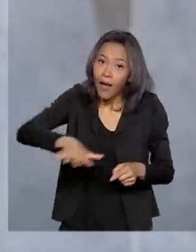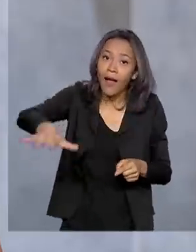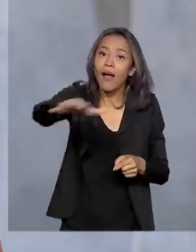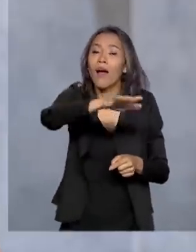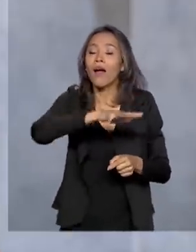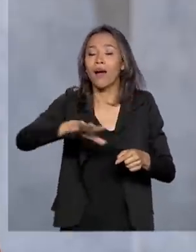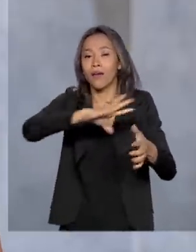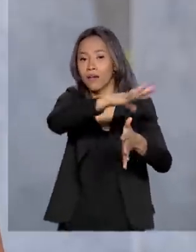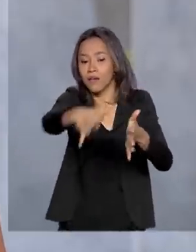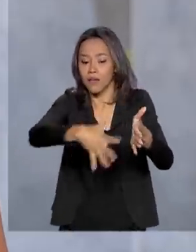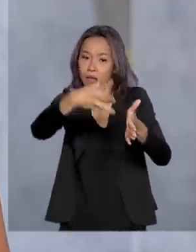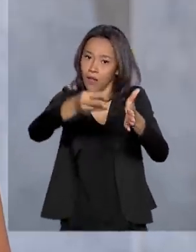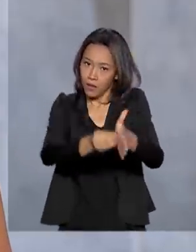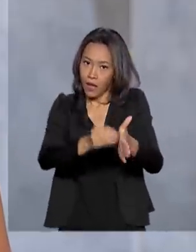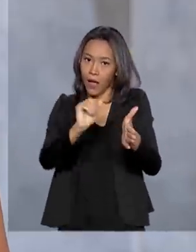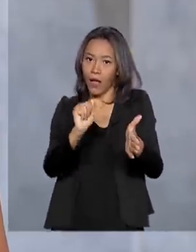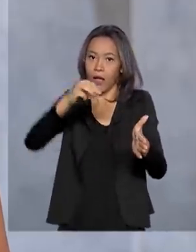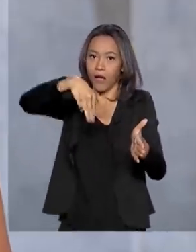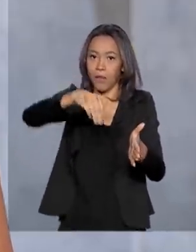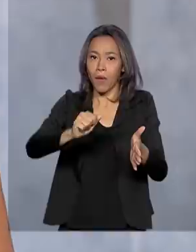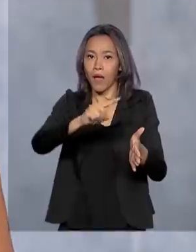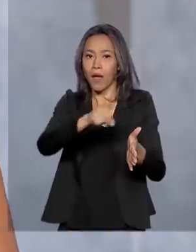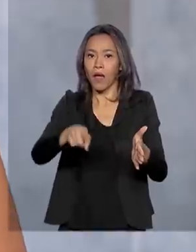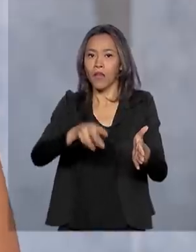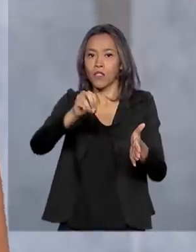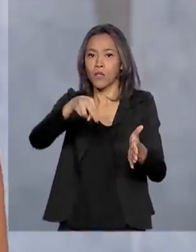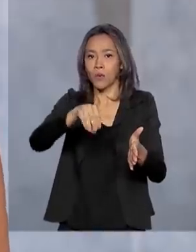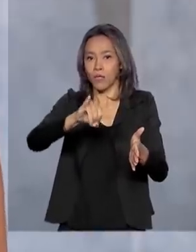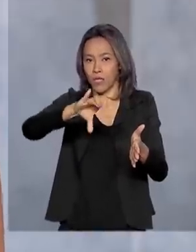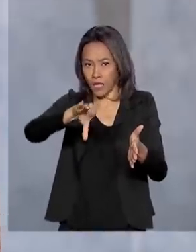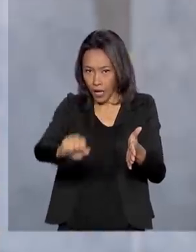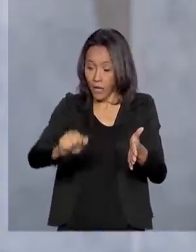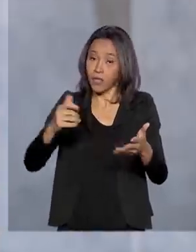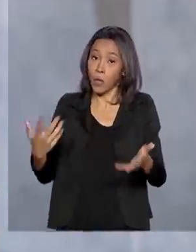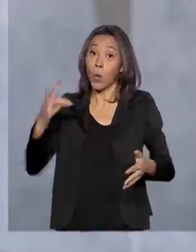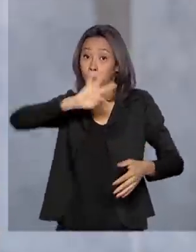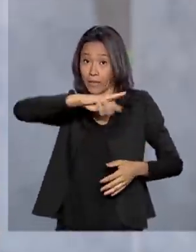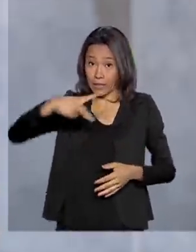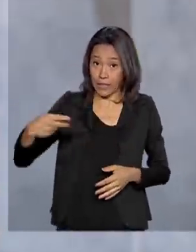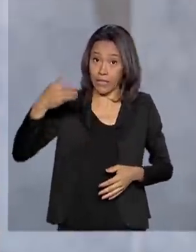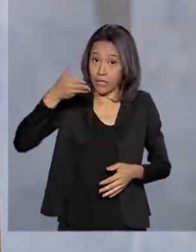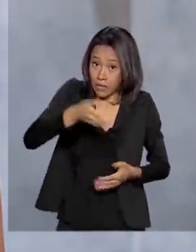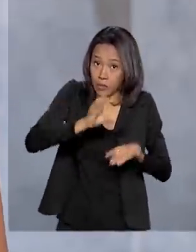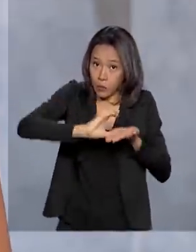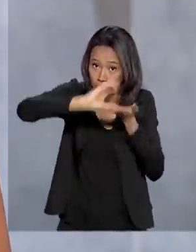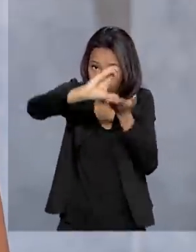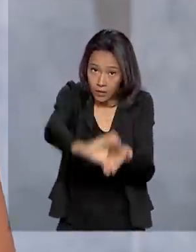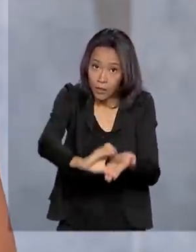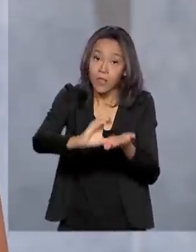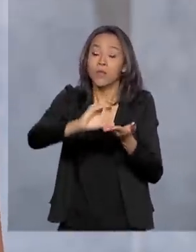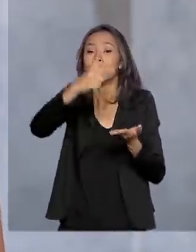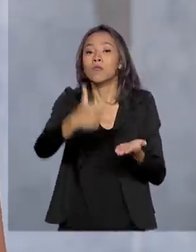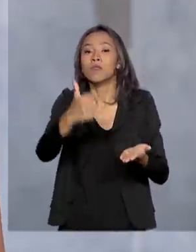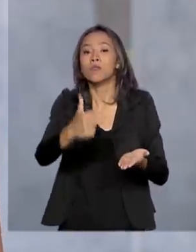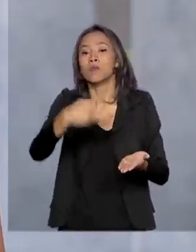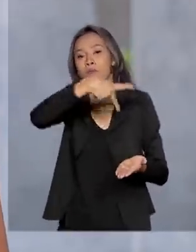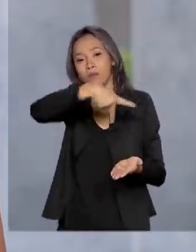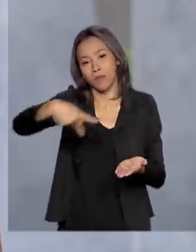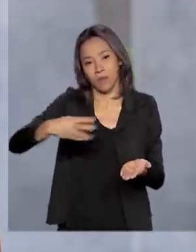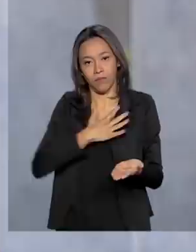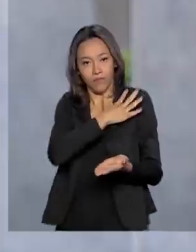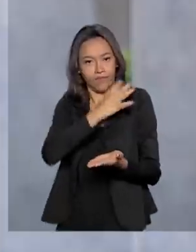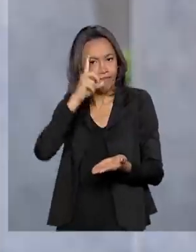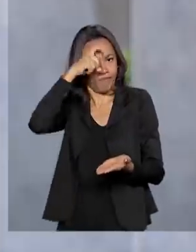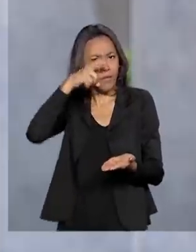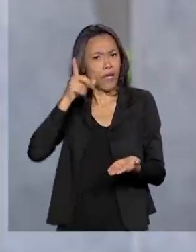Em entrevista na semana passada, o vice-presidente Hamilton Mourão, presidente desse Conselho, disse que pretende utilizar os recursos já